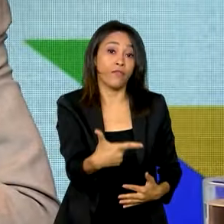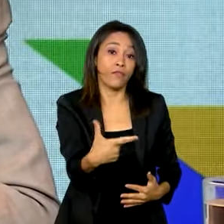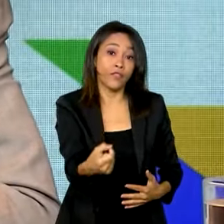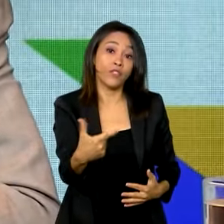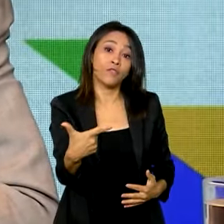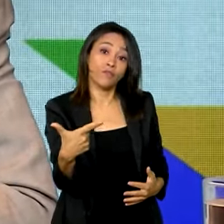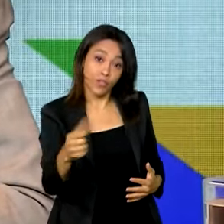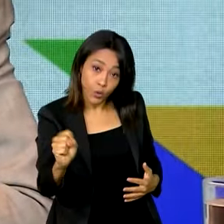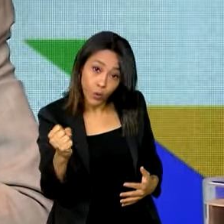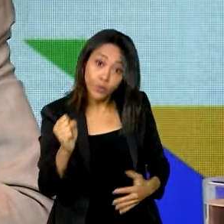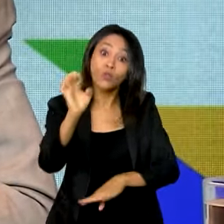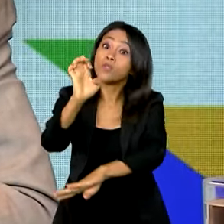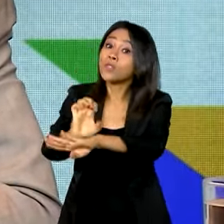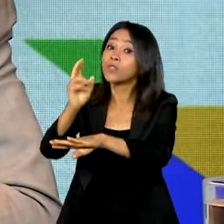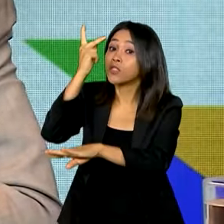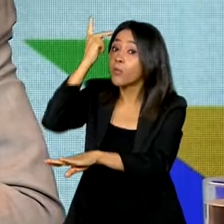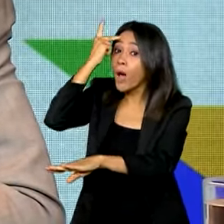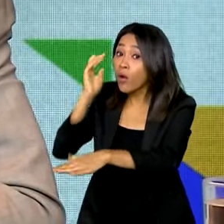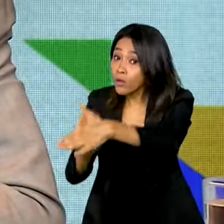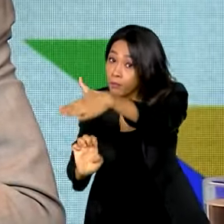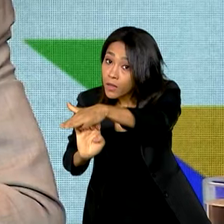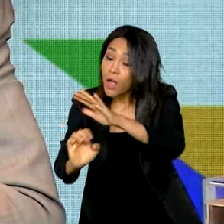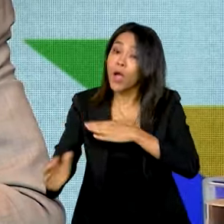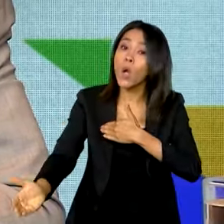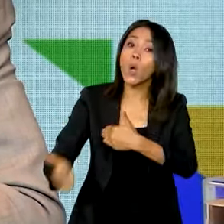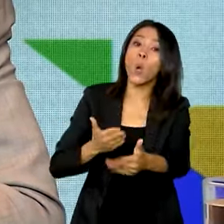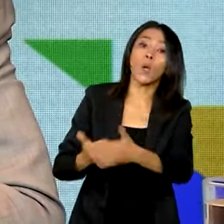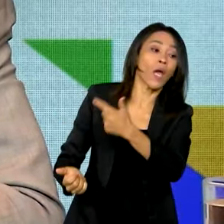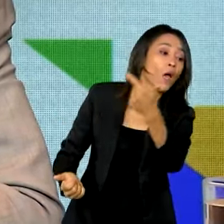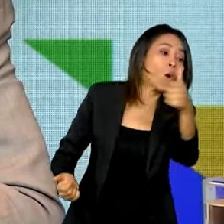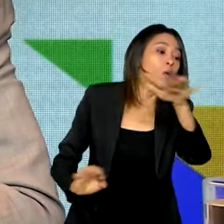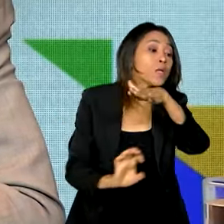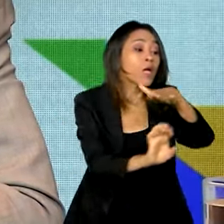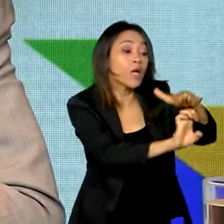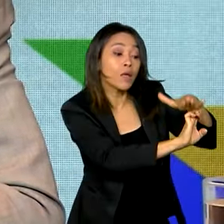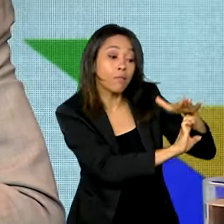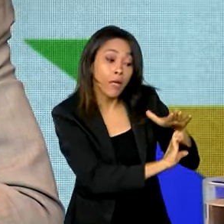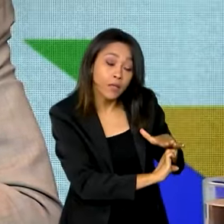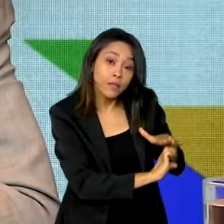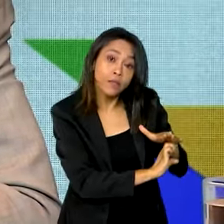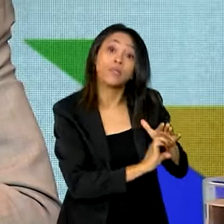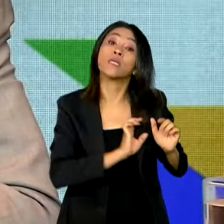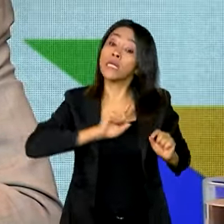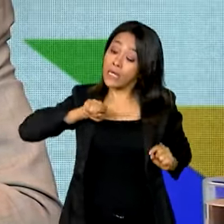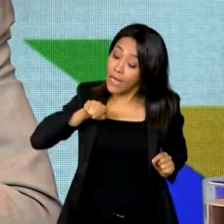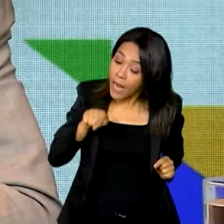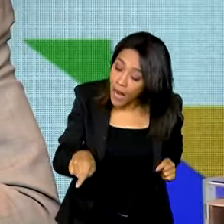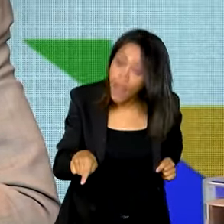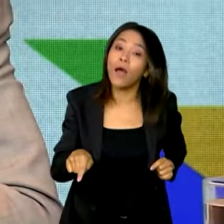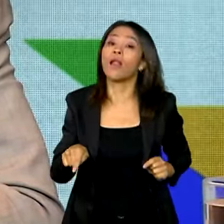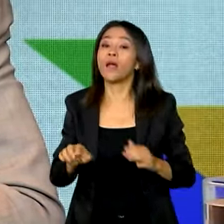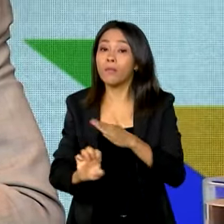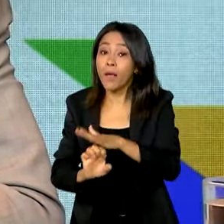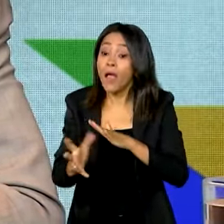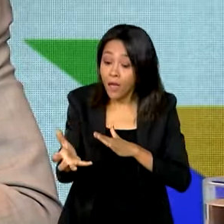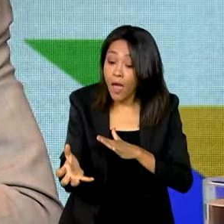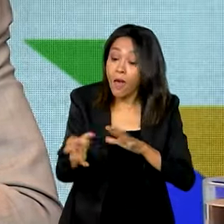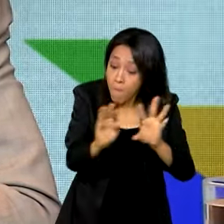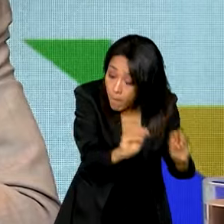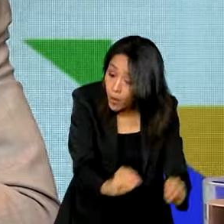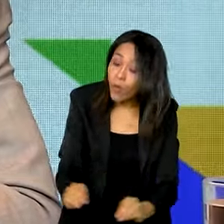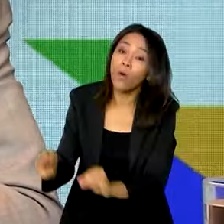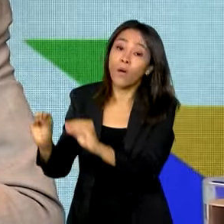em São Paulo. E que qualquer distribuidora de energia, inclusive a Enel, caso queira prorrogar o